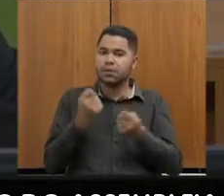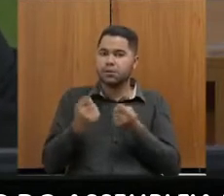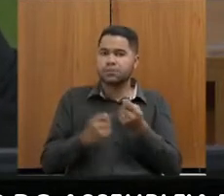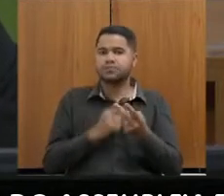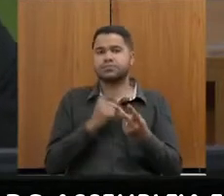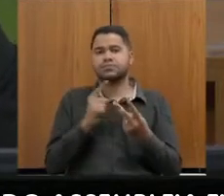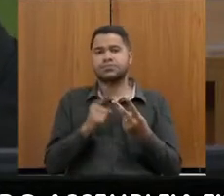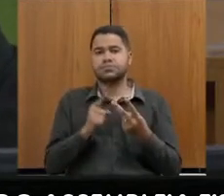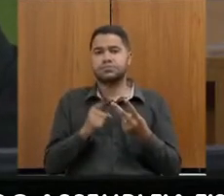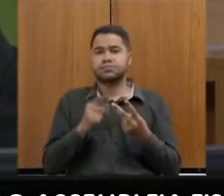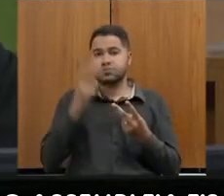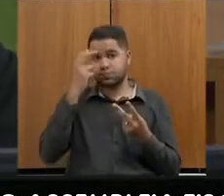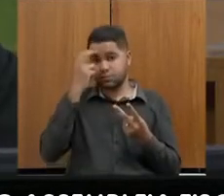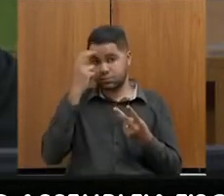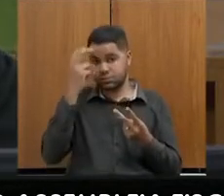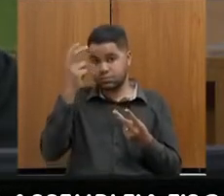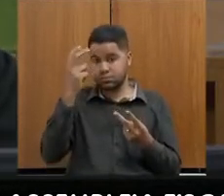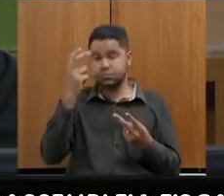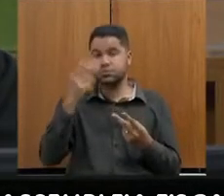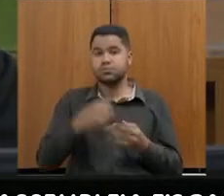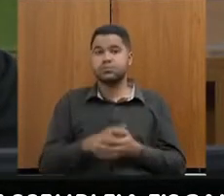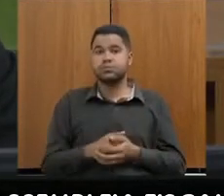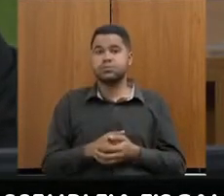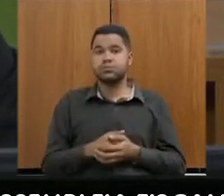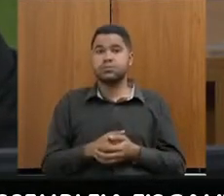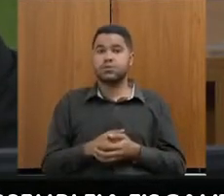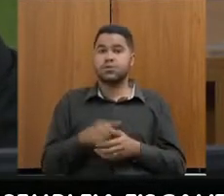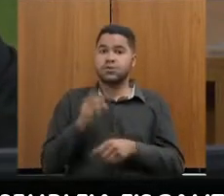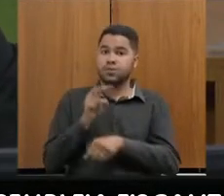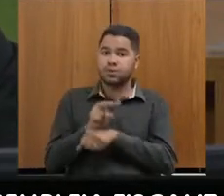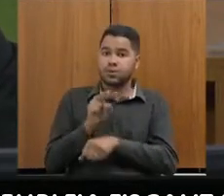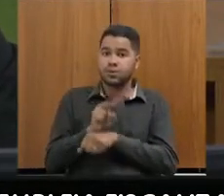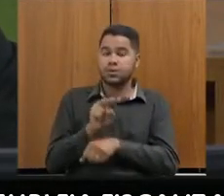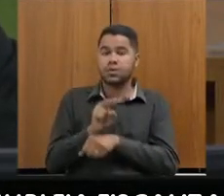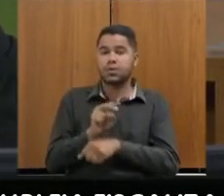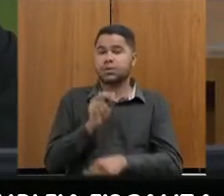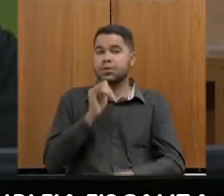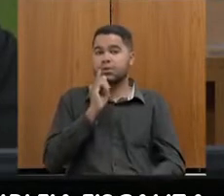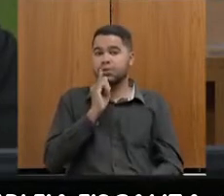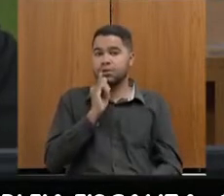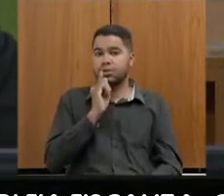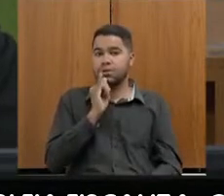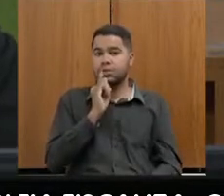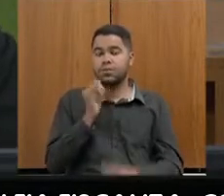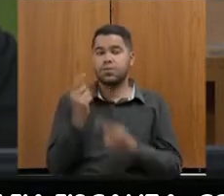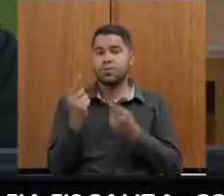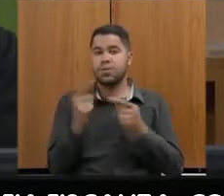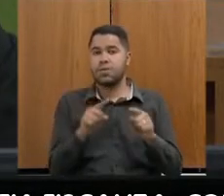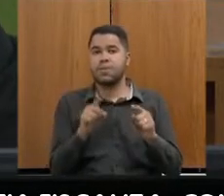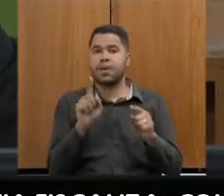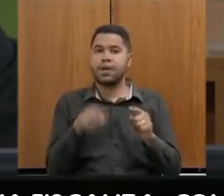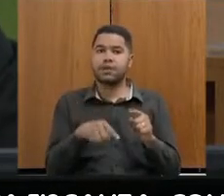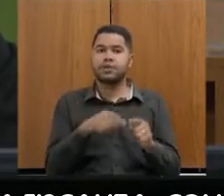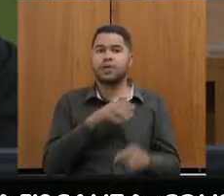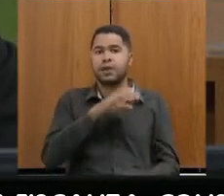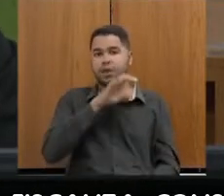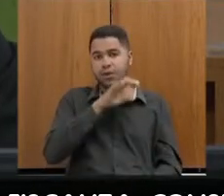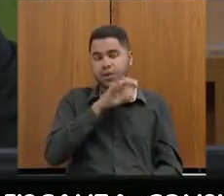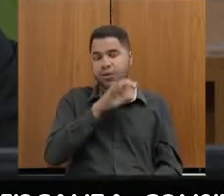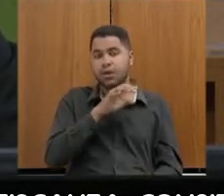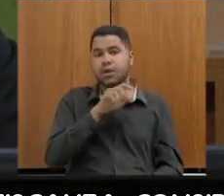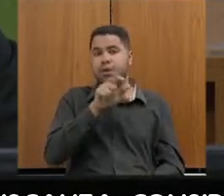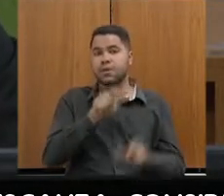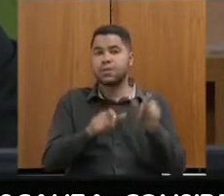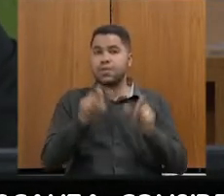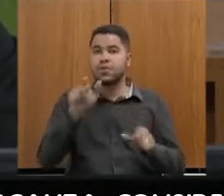da inteligência fiscal, no sentido de combate à sonegação, isso faz com que as